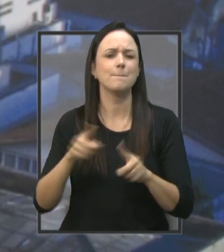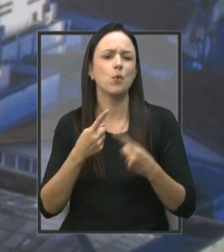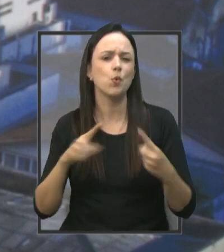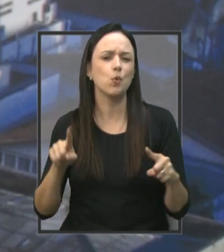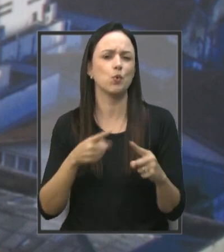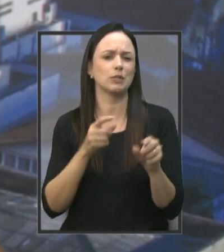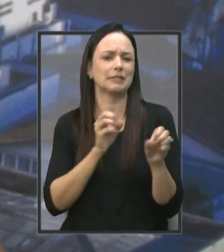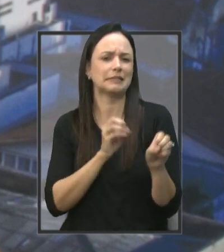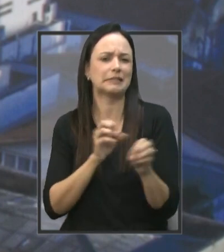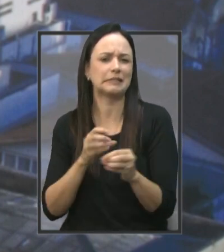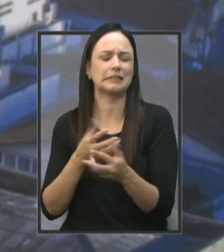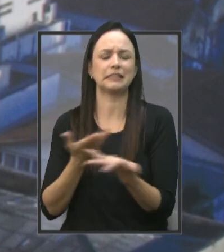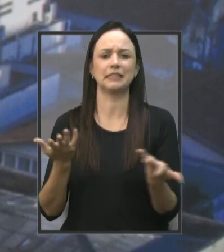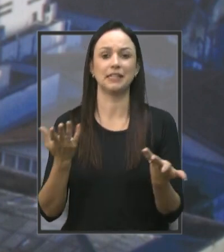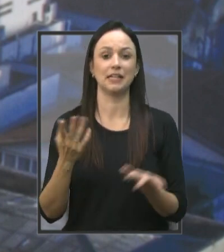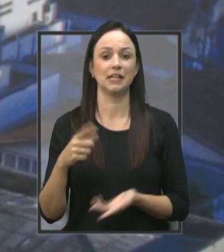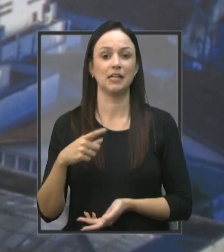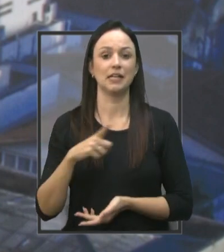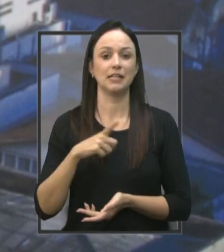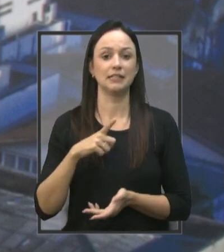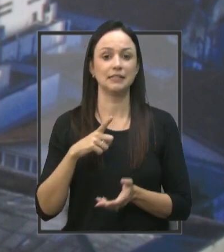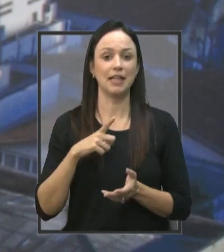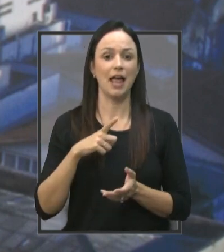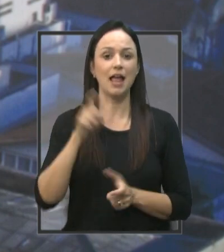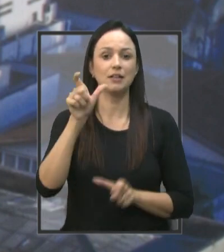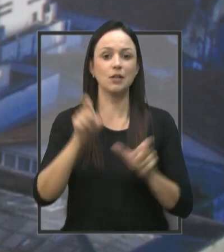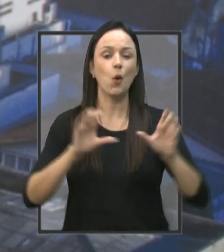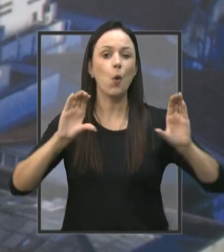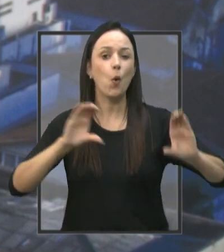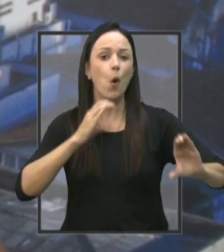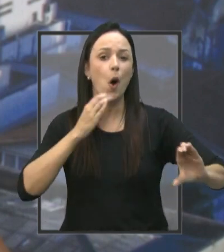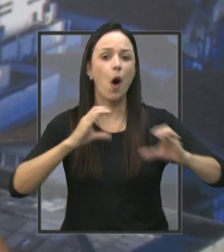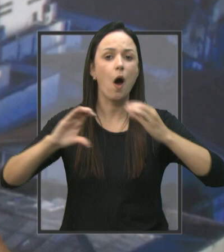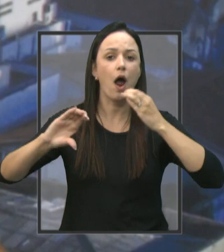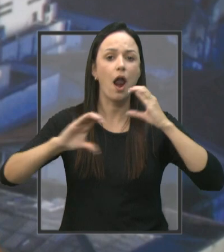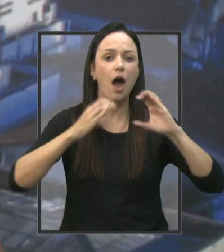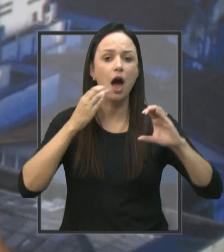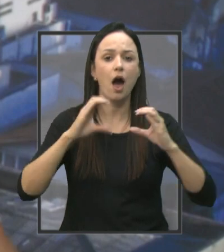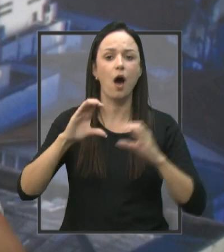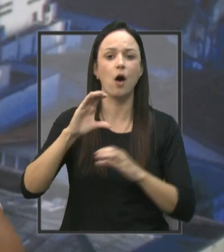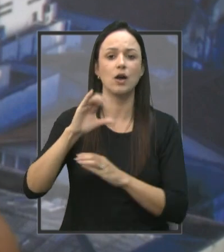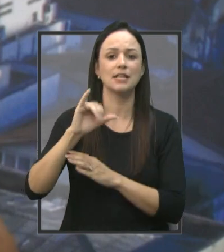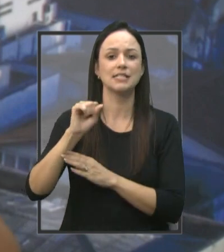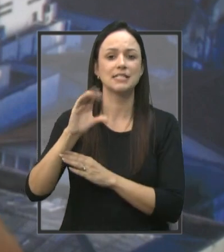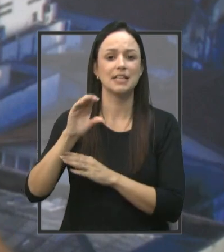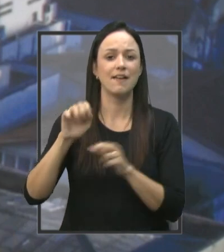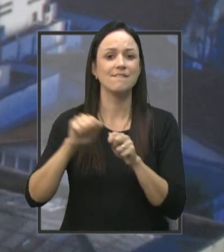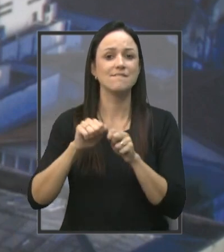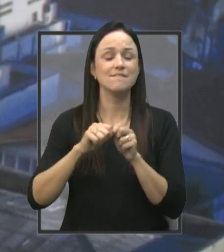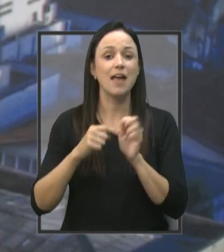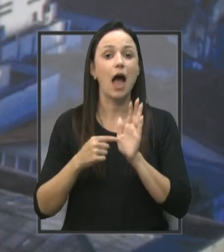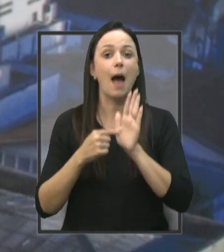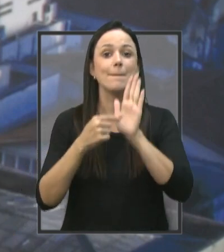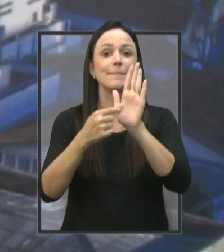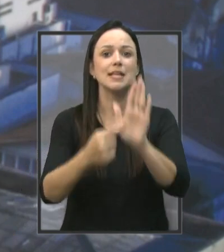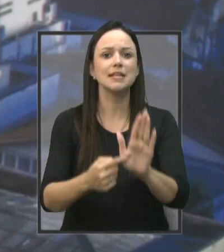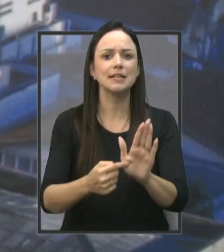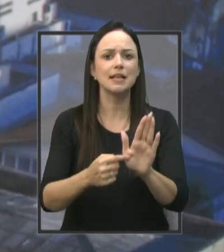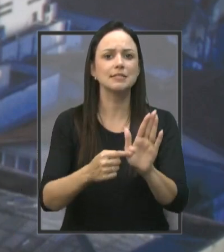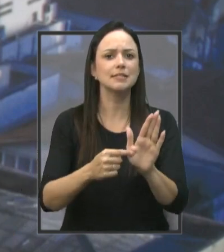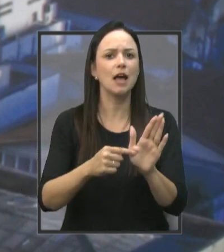Nós temos O coral Do SISC Que fez apresentações Pela cidade inteira Já